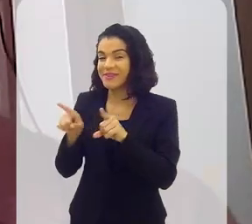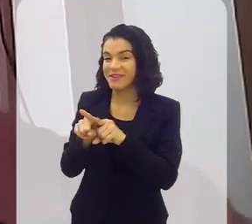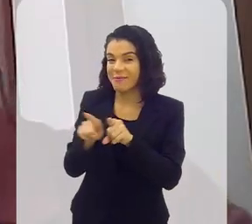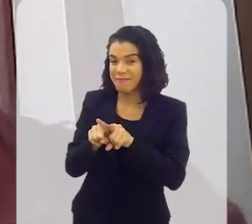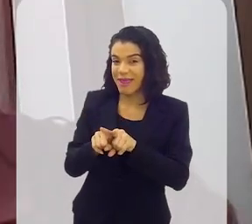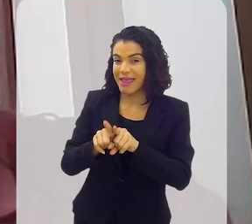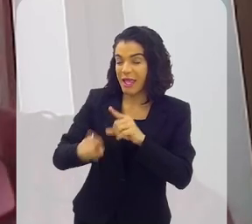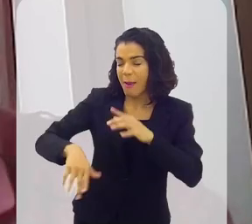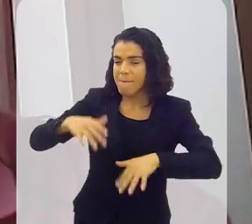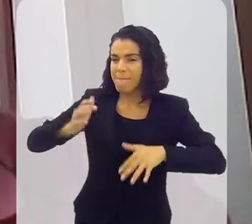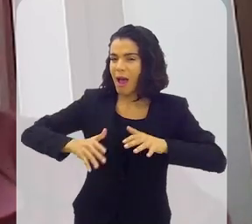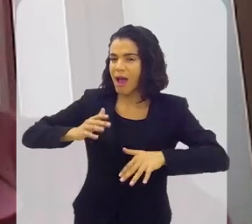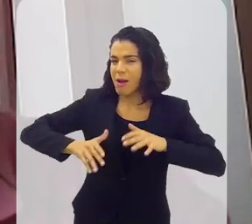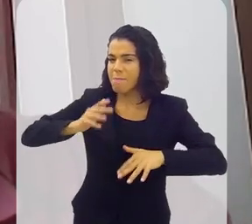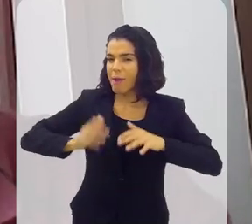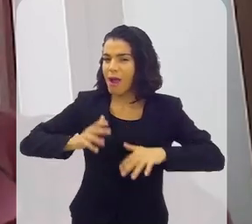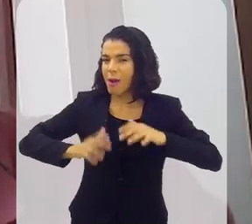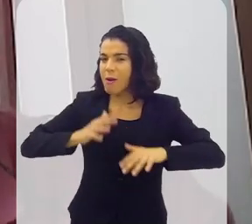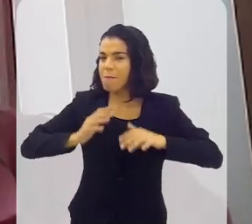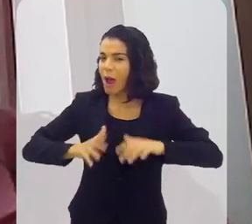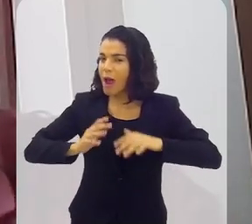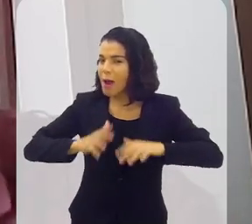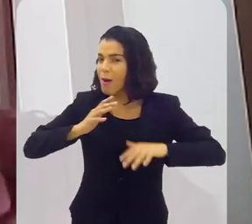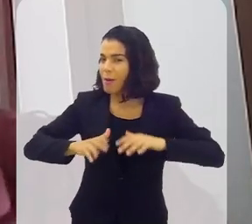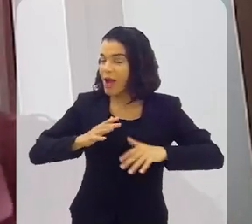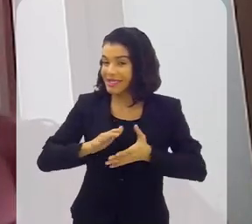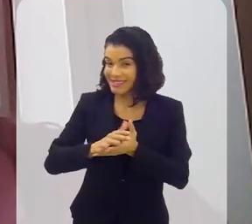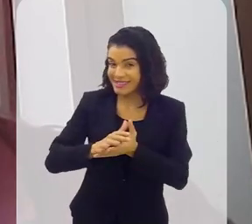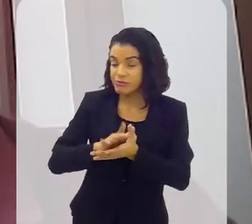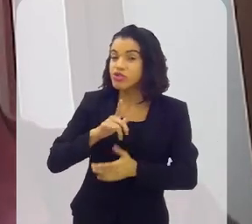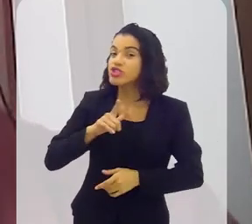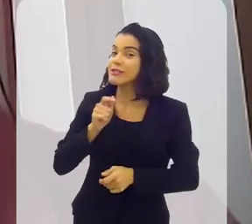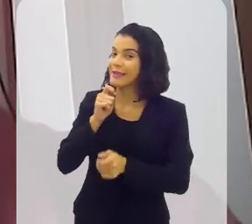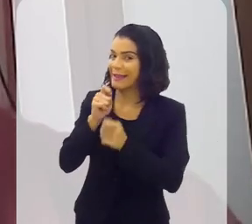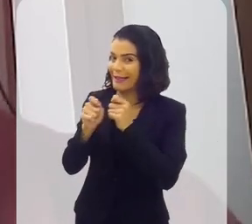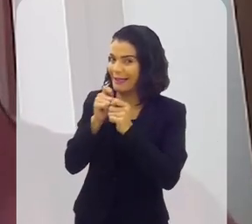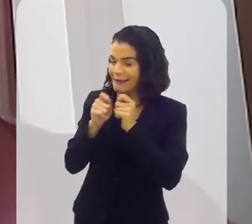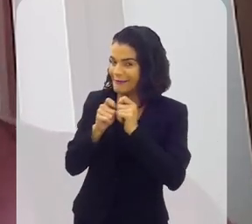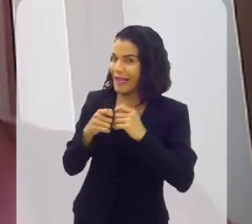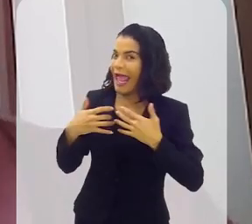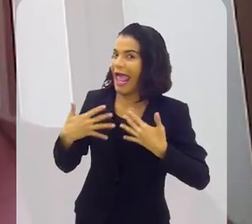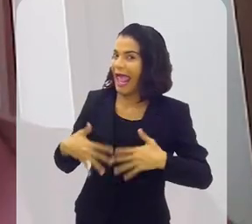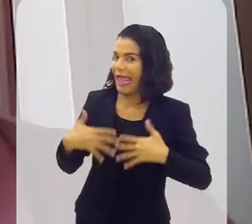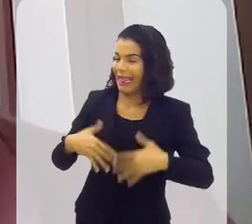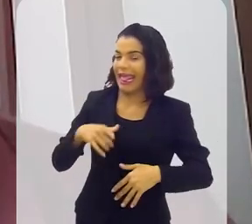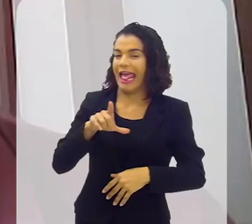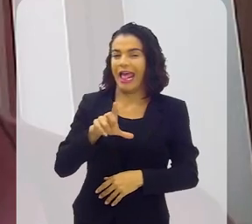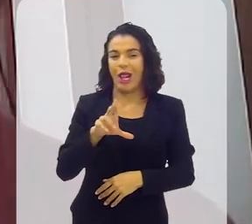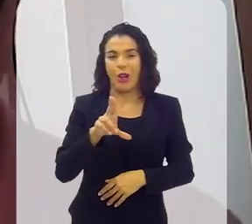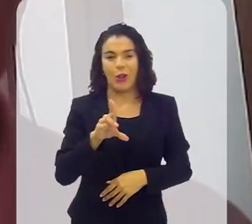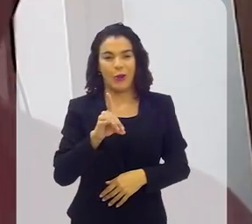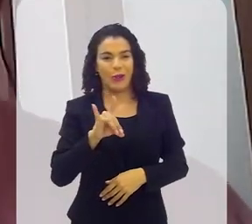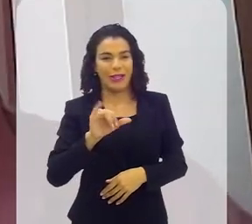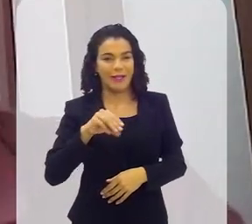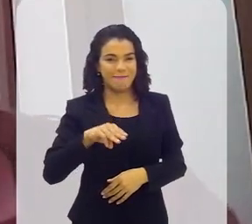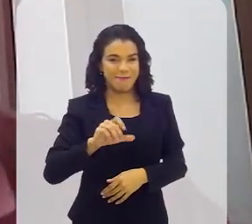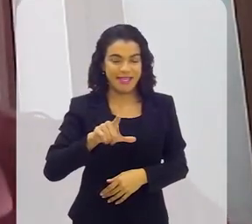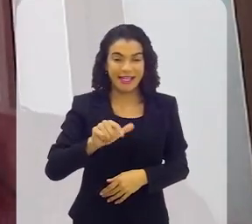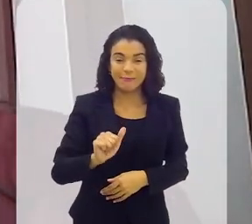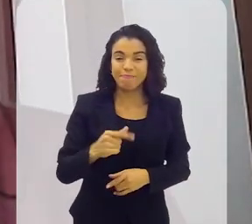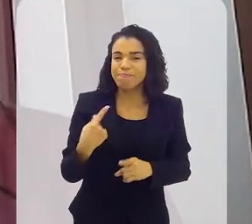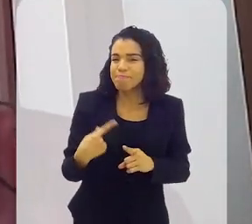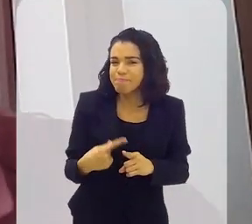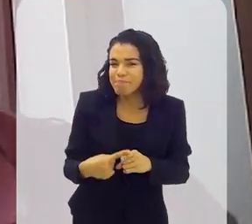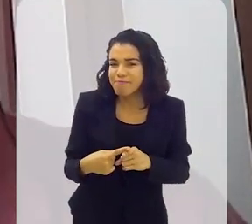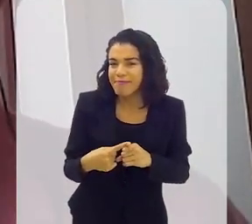além de tocar, a importância de tocar o samba, tinham as entrevistas. E aí entra a Ludmilla. Por quê?